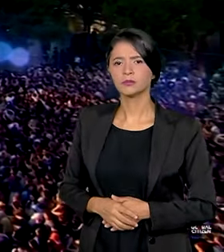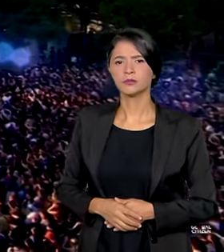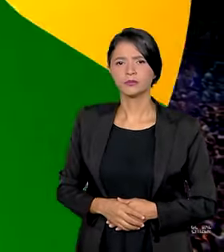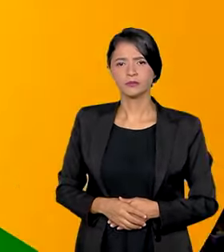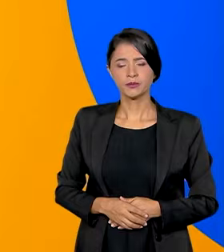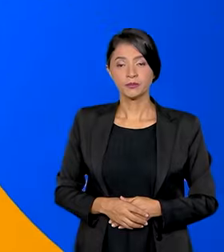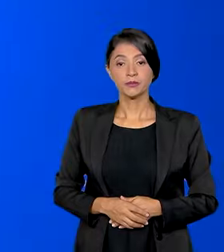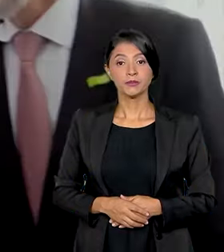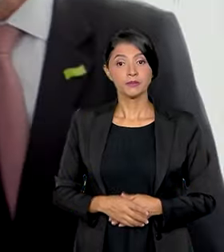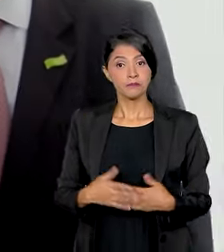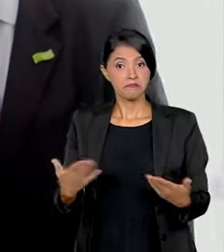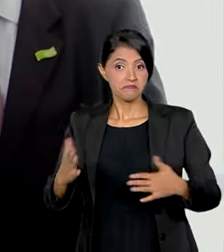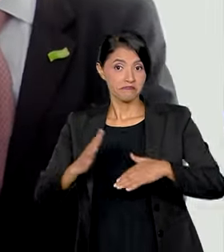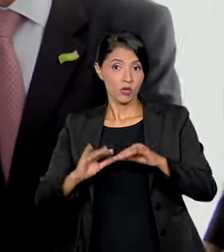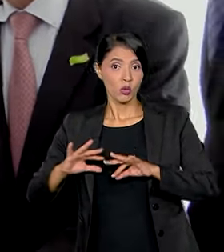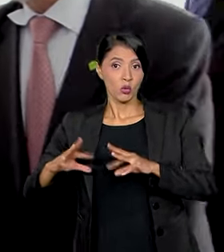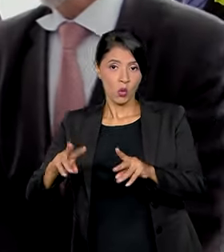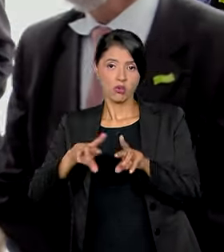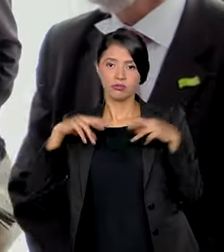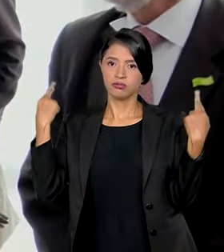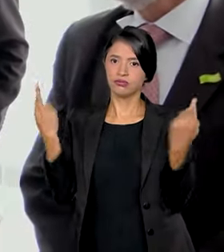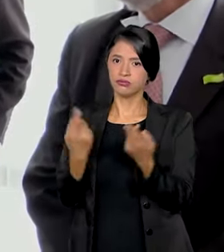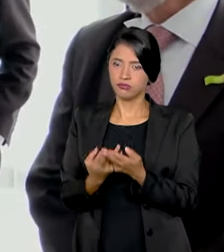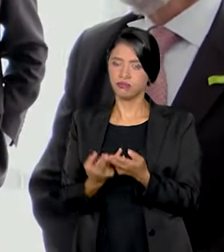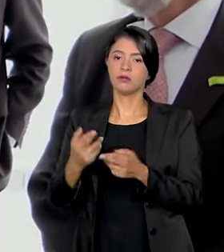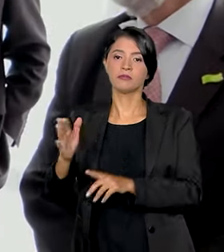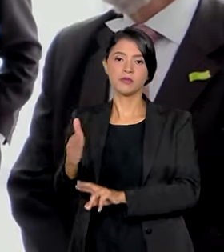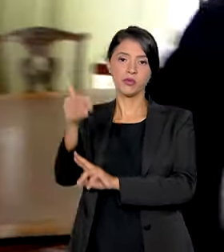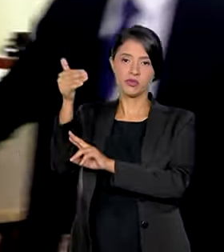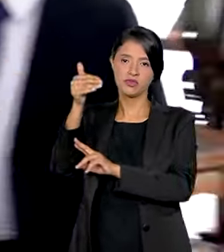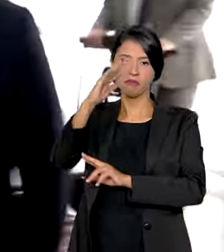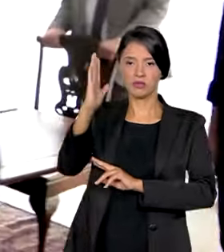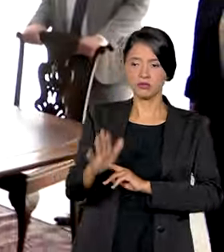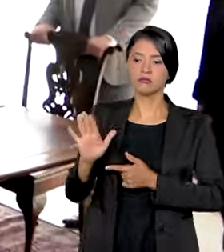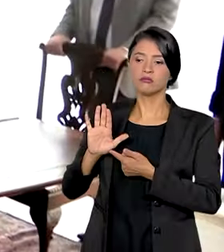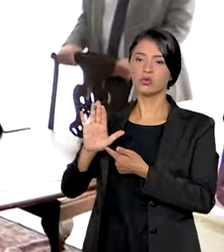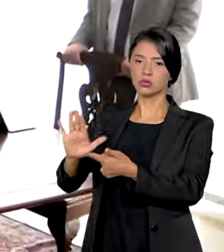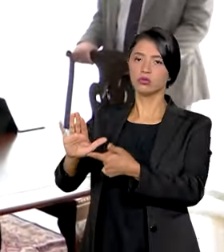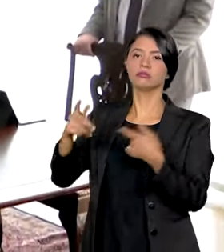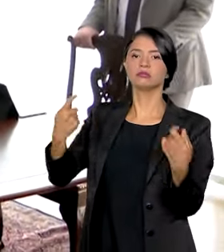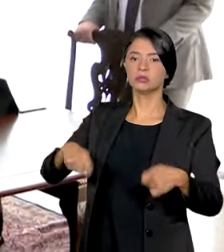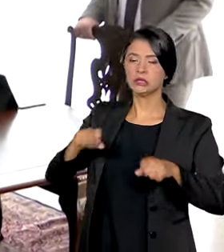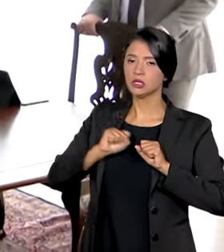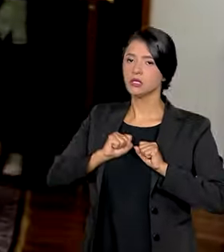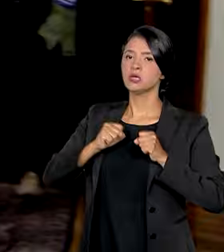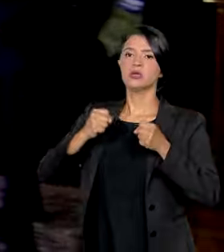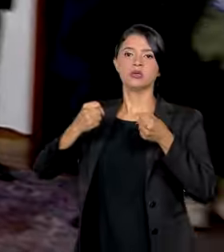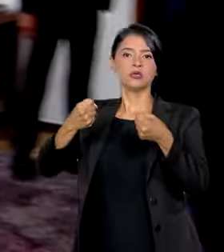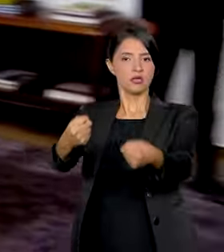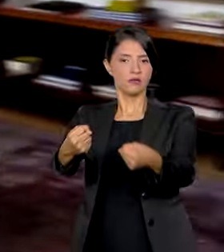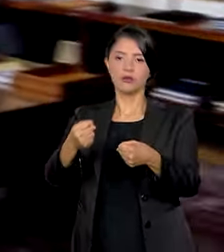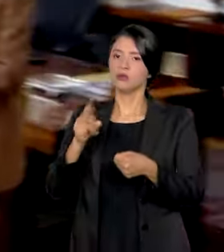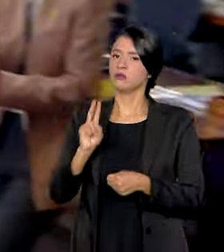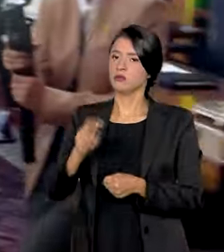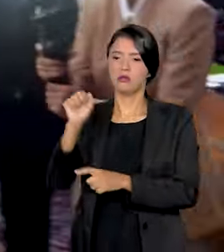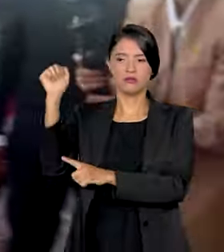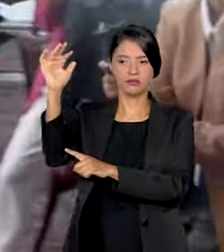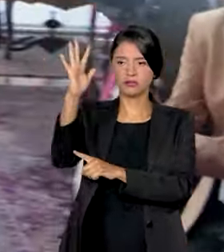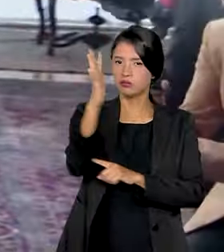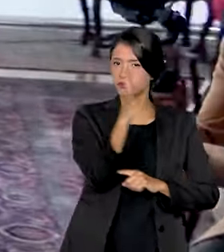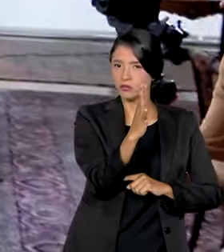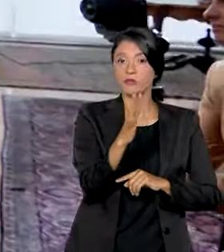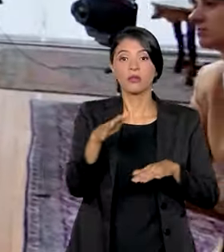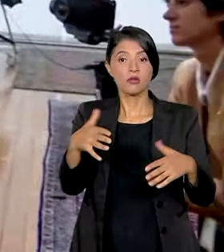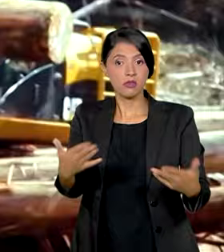Em praticamente todas as reuniões, a diplomacia brasileira enfatizou a necessidade de defesa incondicional do meio